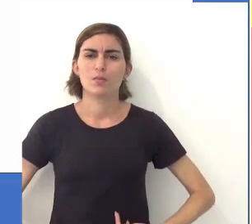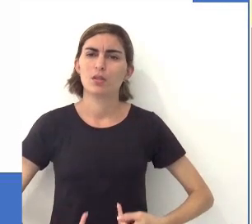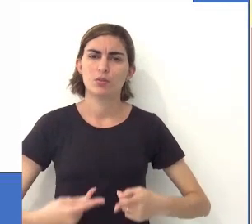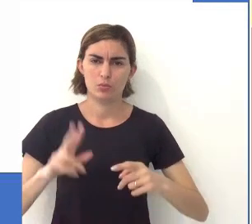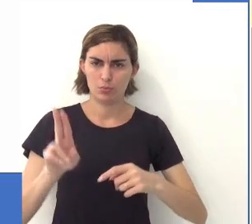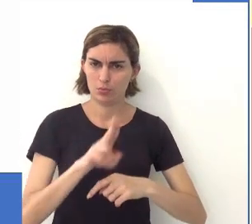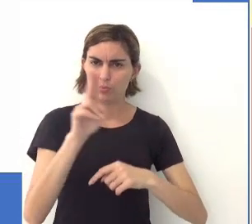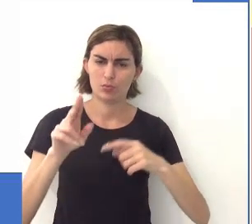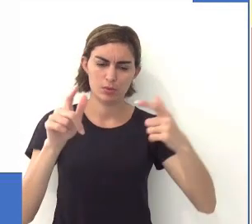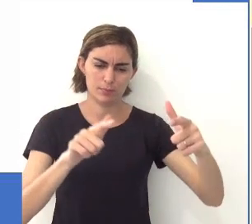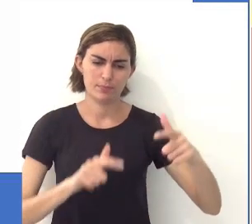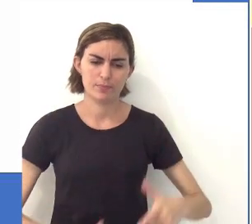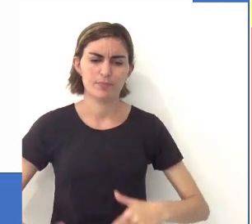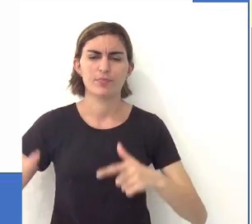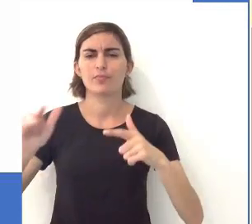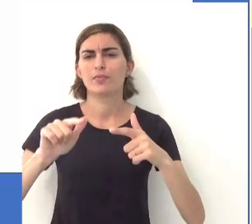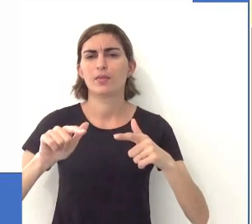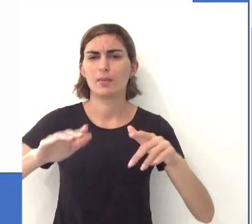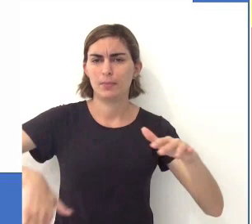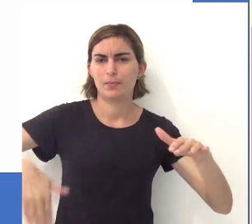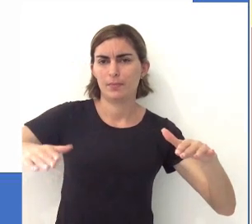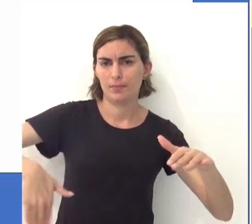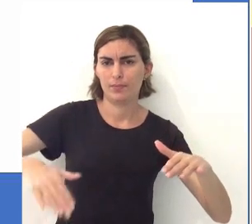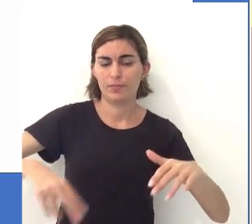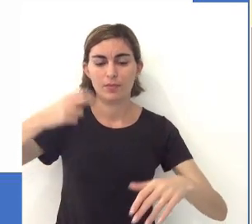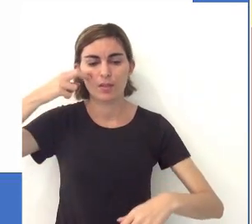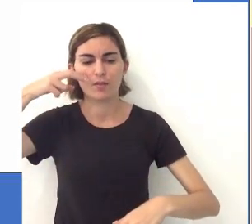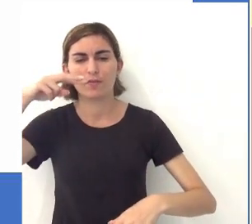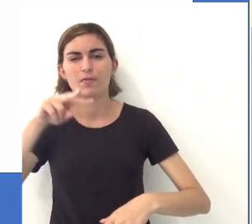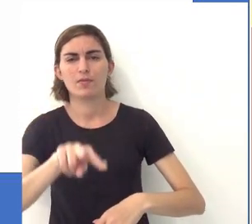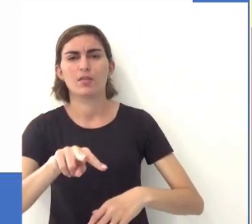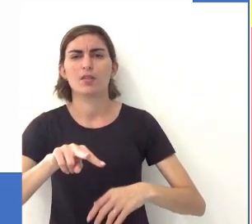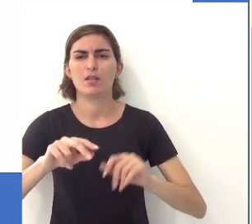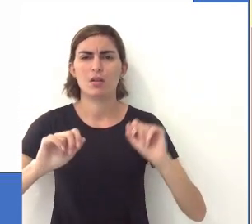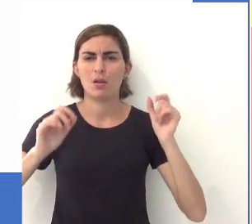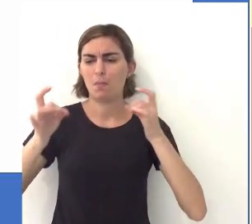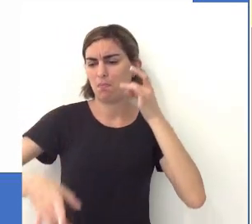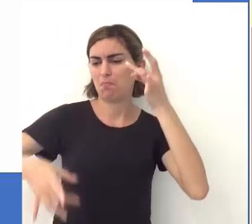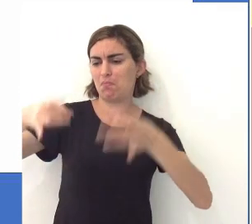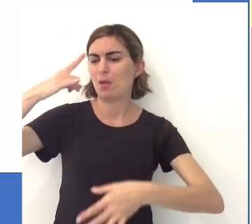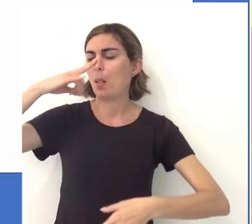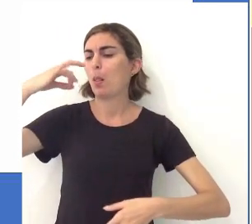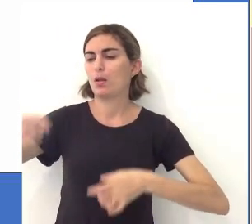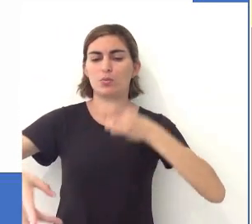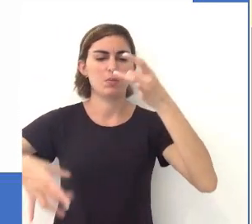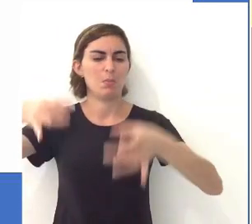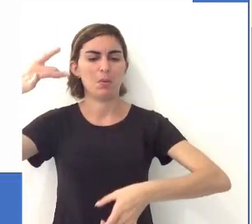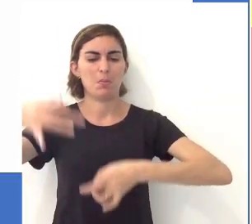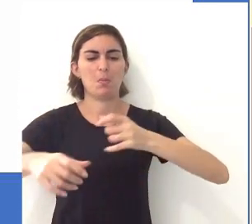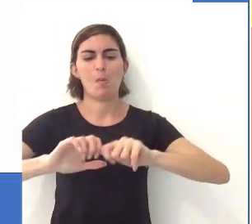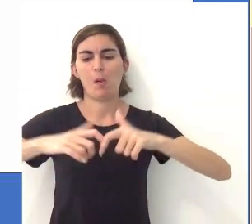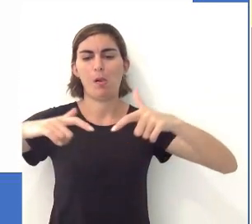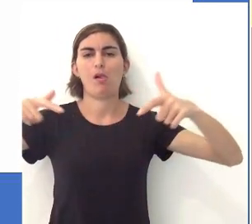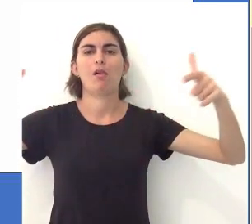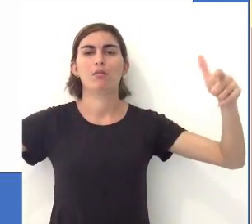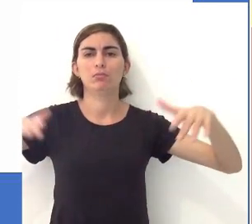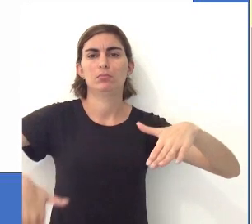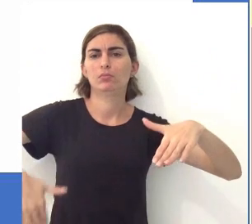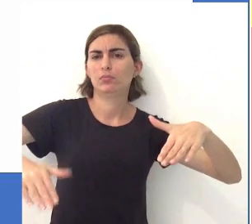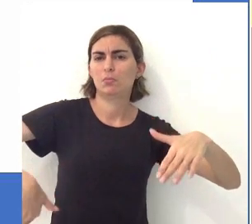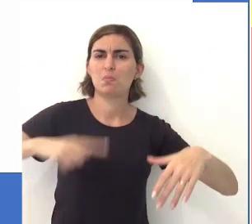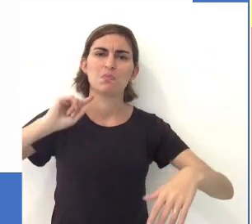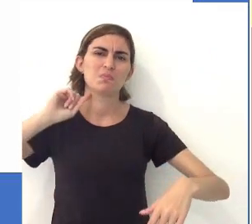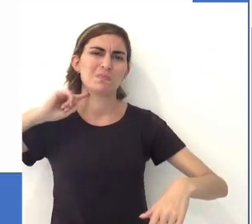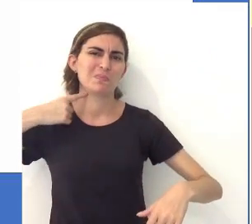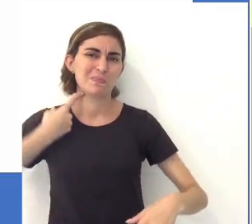humanos, ao usufruírem de algumas partes, algumas faixas de praias, a gente vai ter aí o abandono do lixo, né, uma grande quantidade